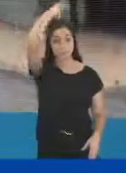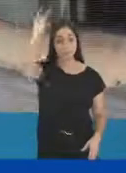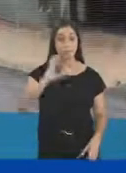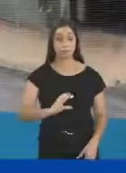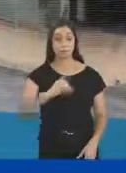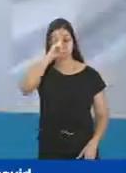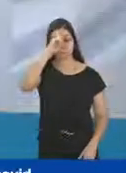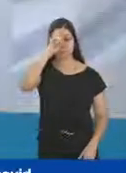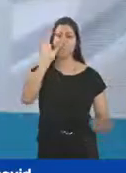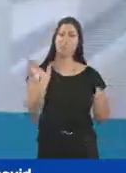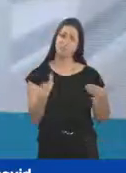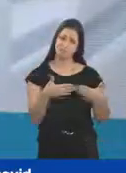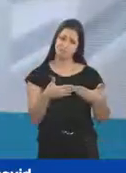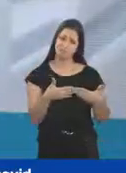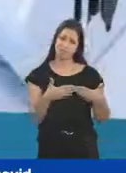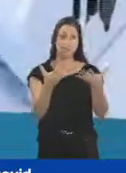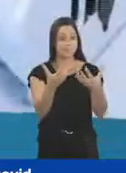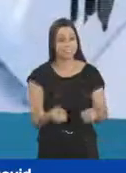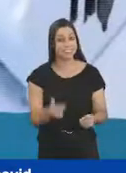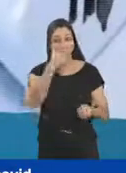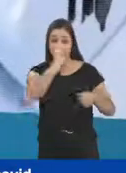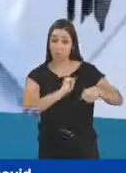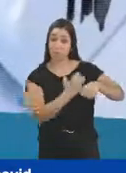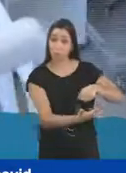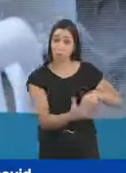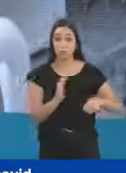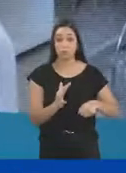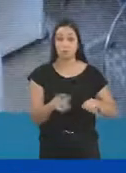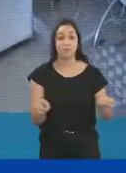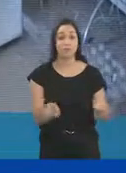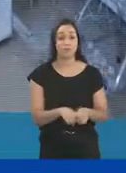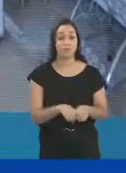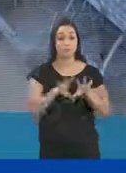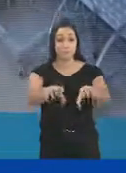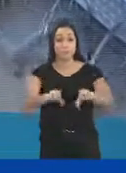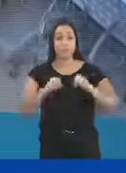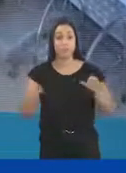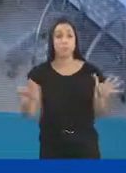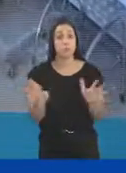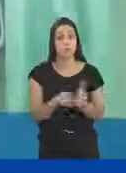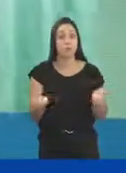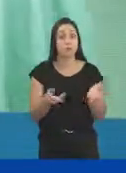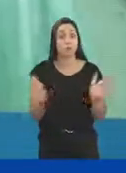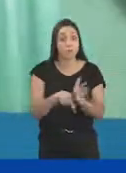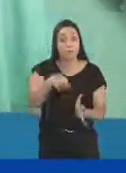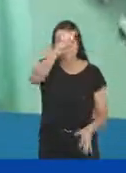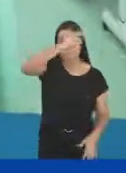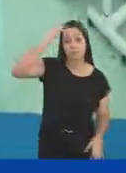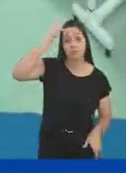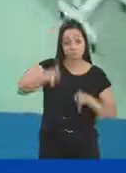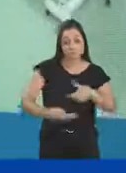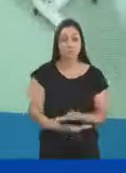Santa Catarina, que estava fechado para atender pacientes da Covid. Fizemos a desapropriação do hospital, que agora